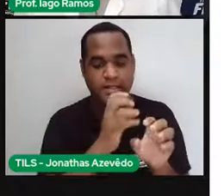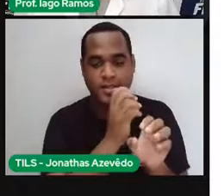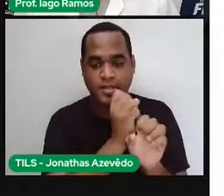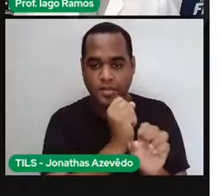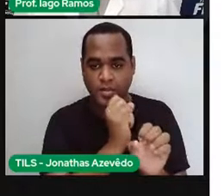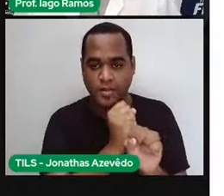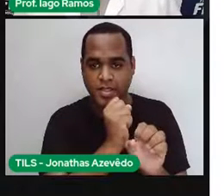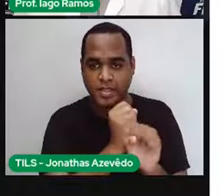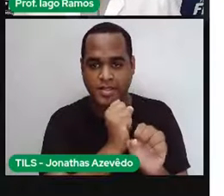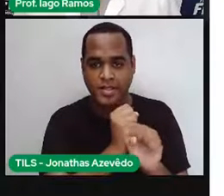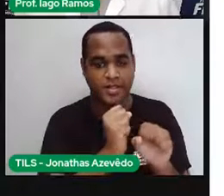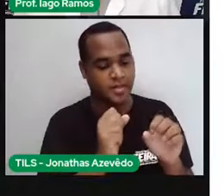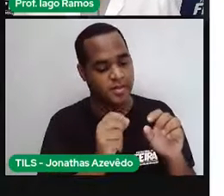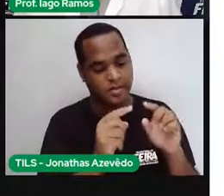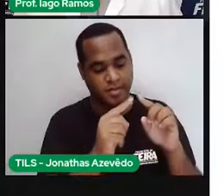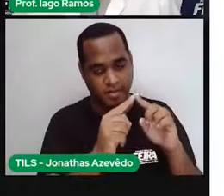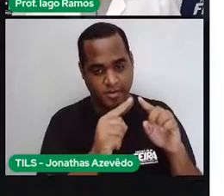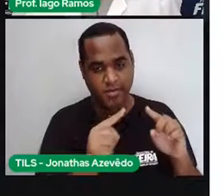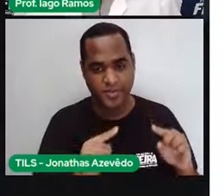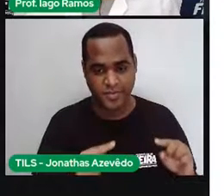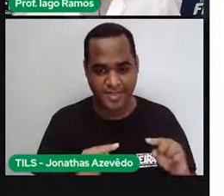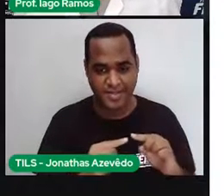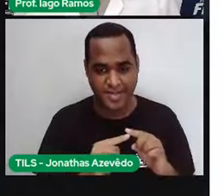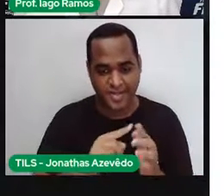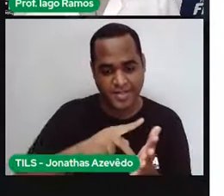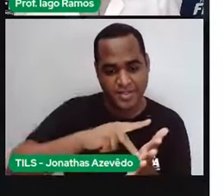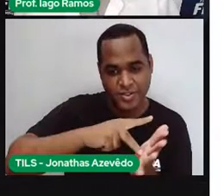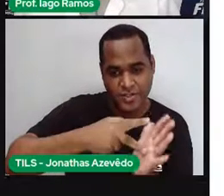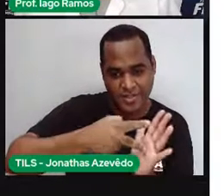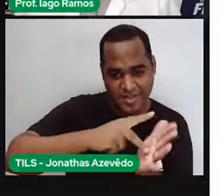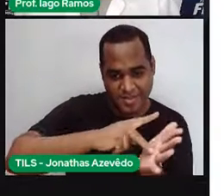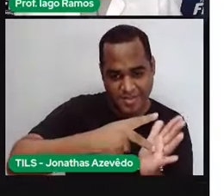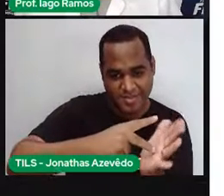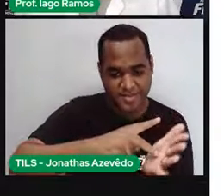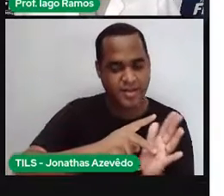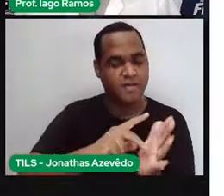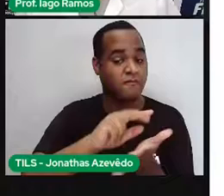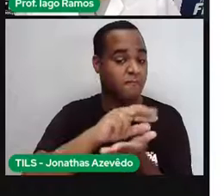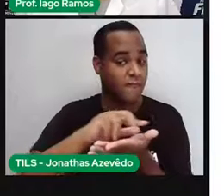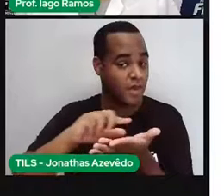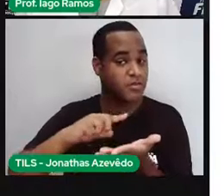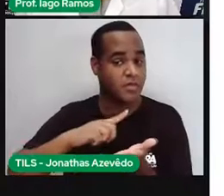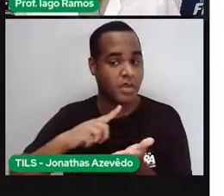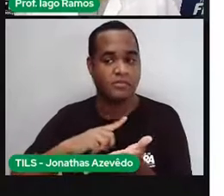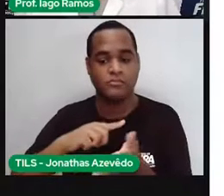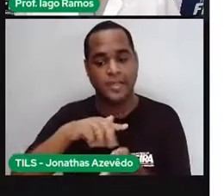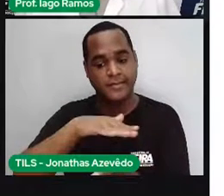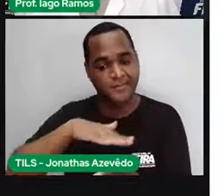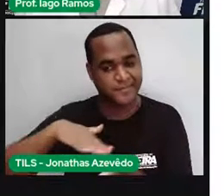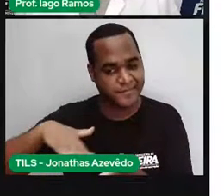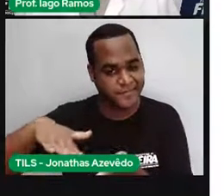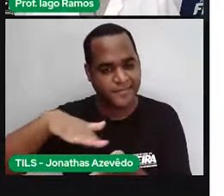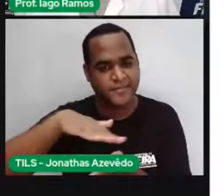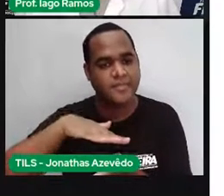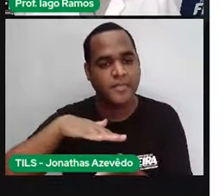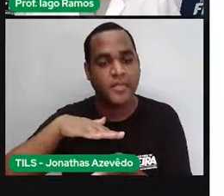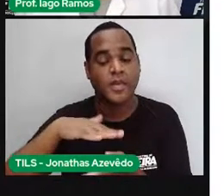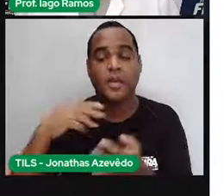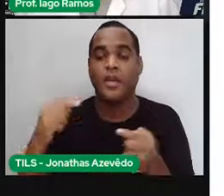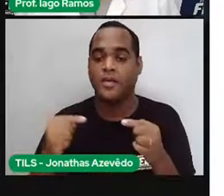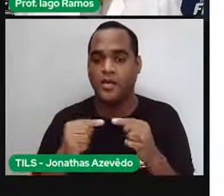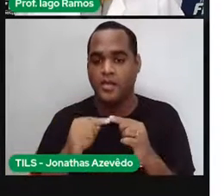perímetro em figuras geométricas planas, figuras geométricas planas, que, na verdade, são